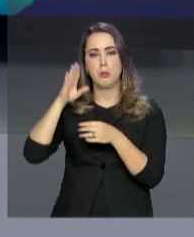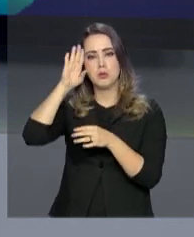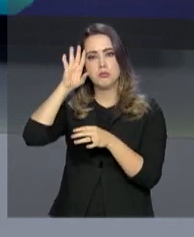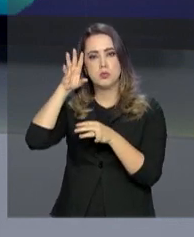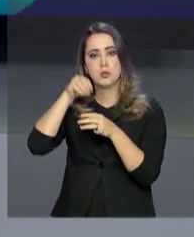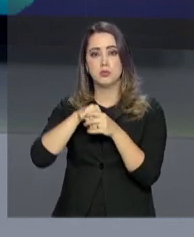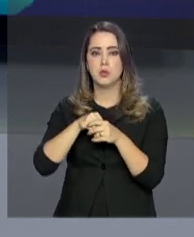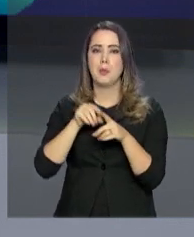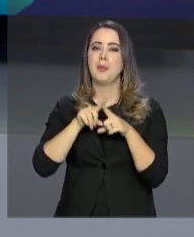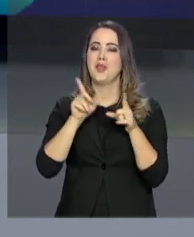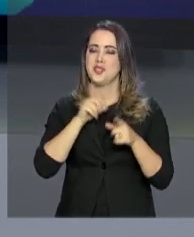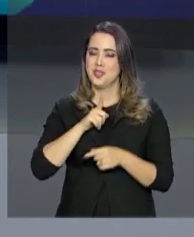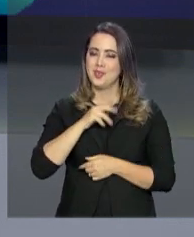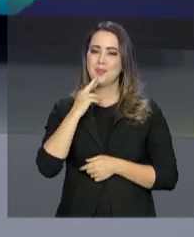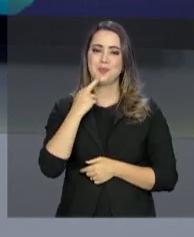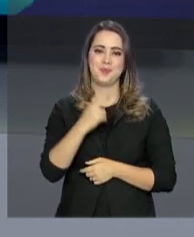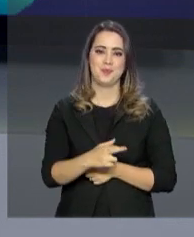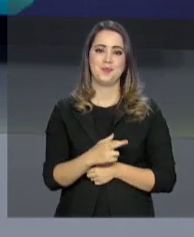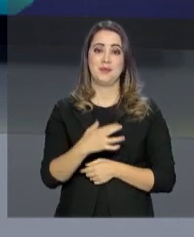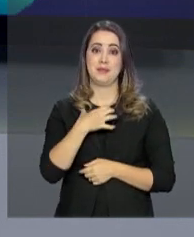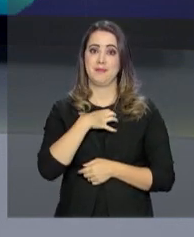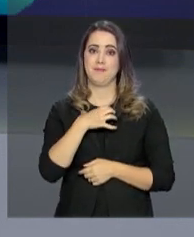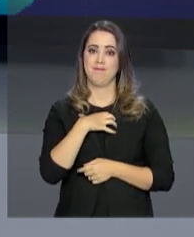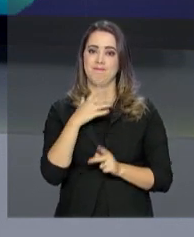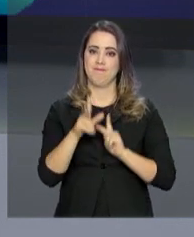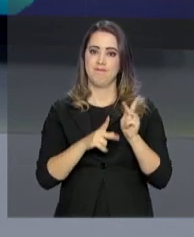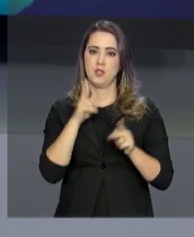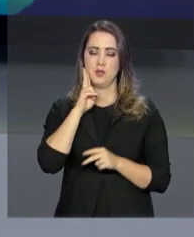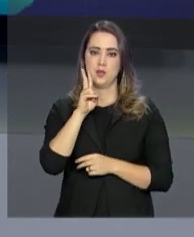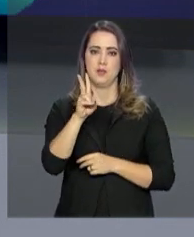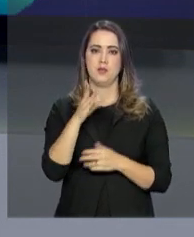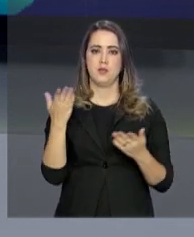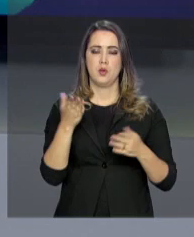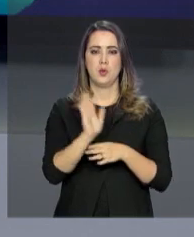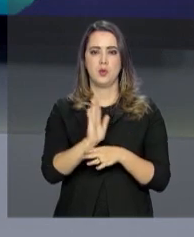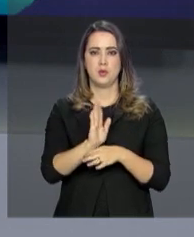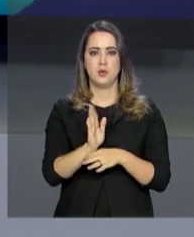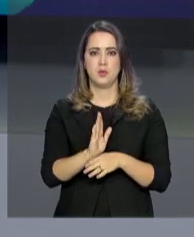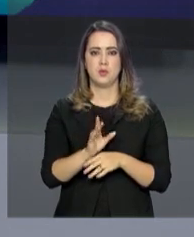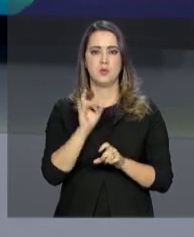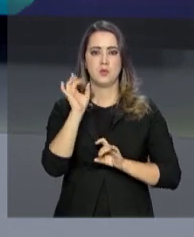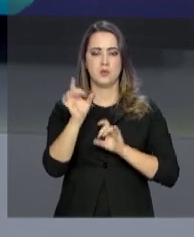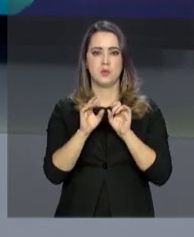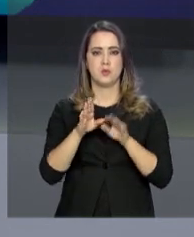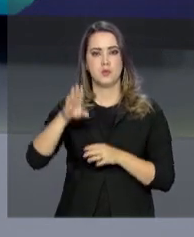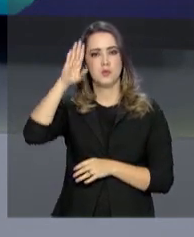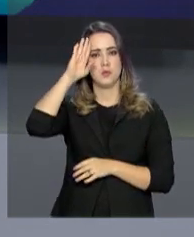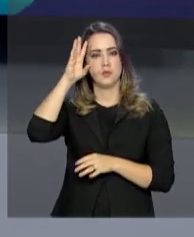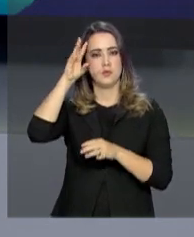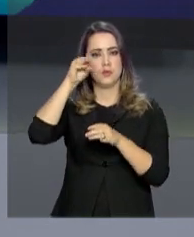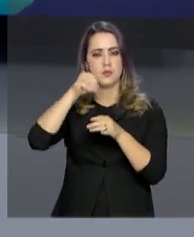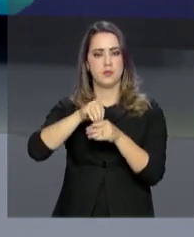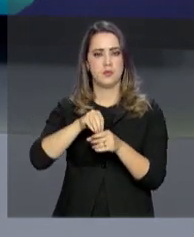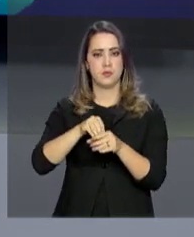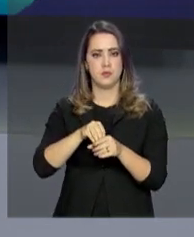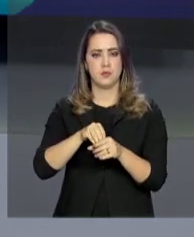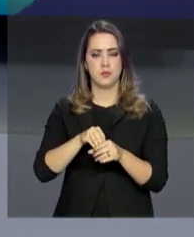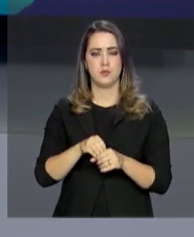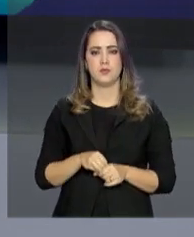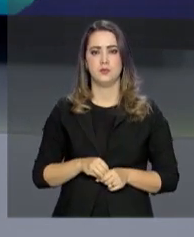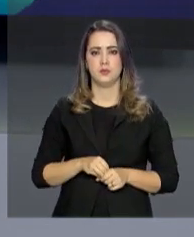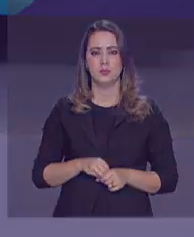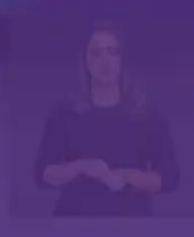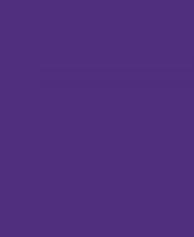resultados já começam a ser sentidos pela população. É o que você vai ver agora em mais uma reportagem especial sobre a Intervenção Federal.